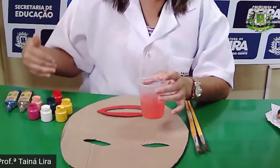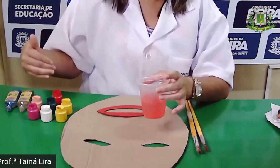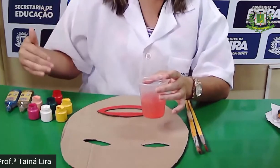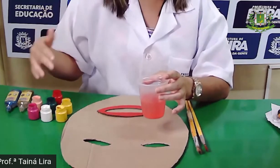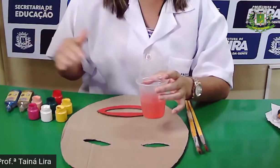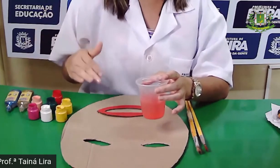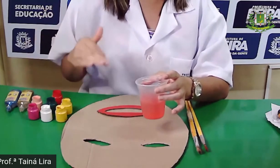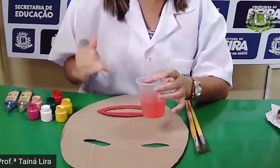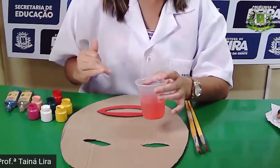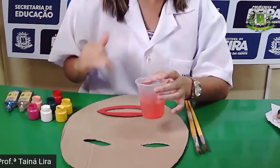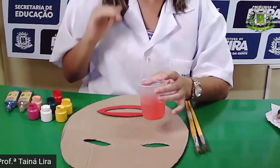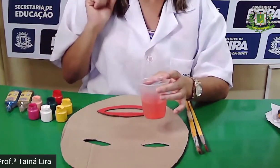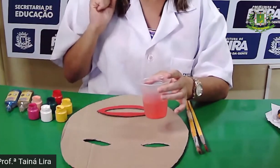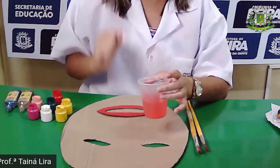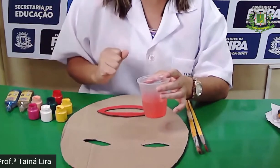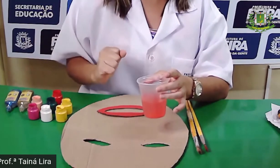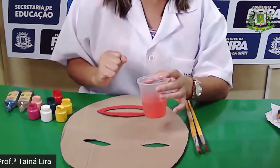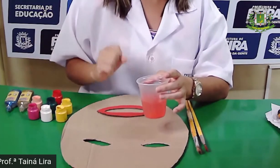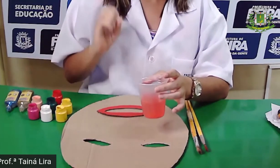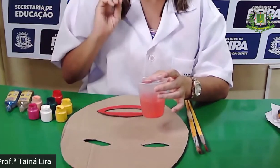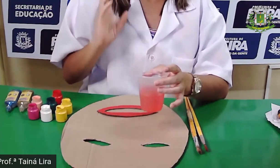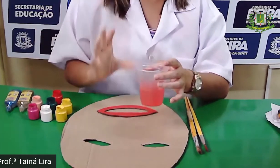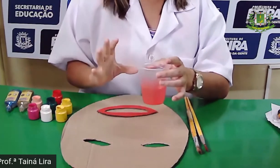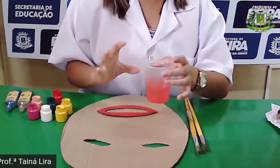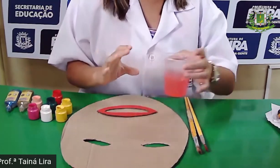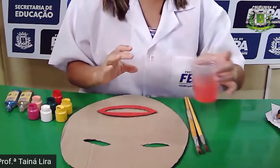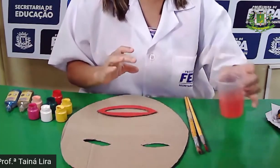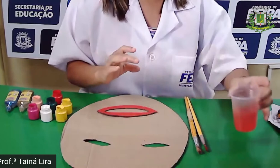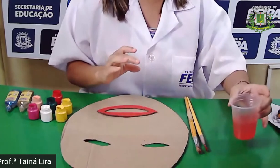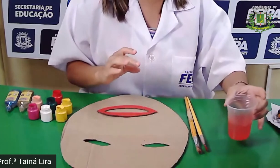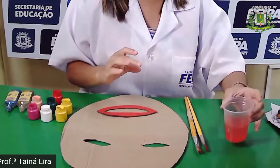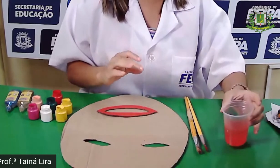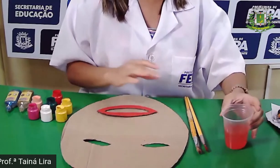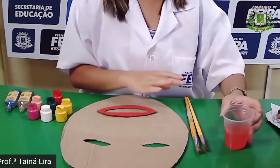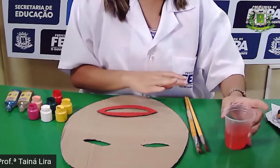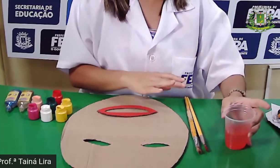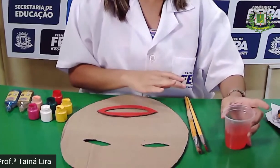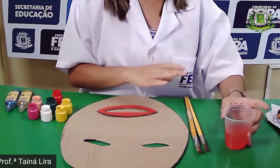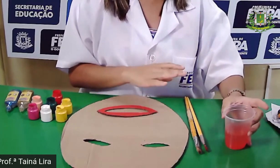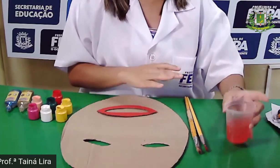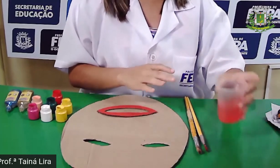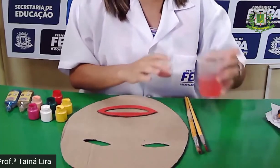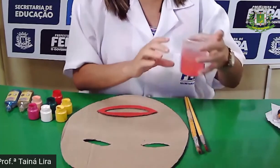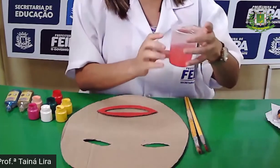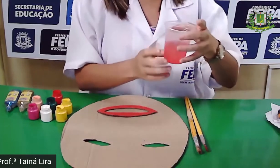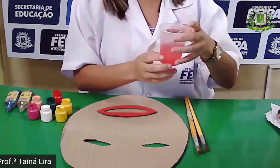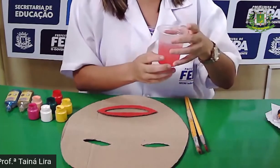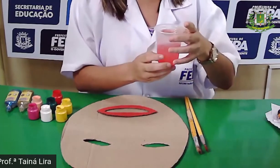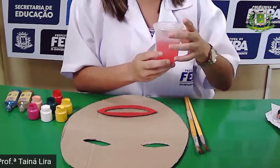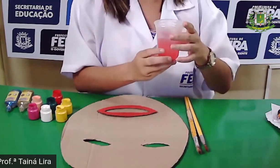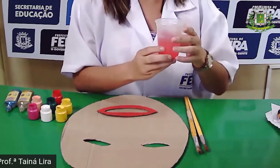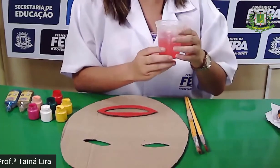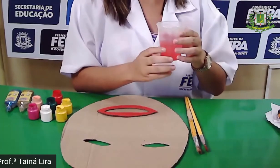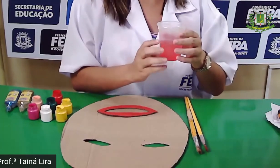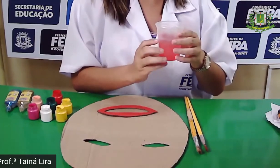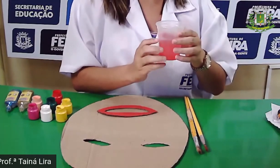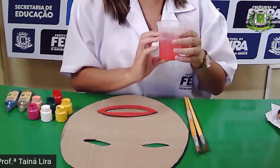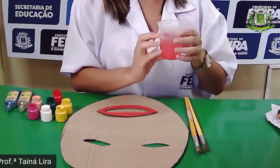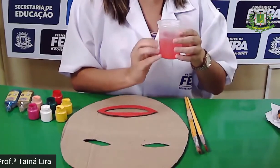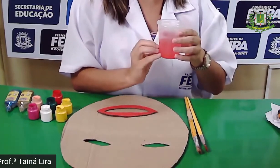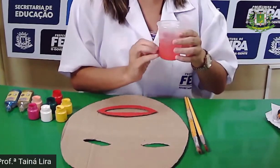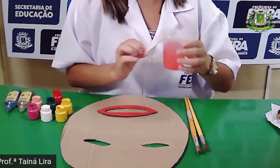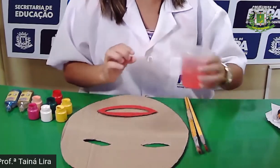quando a gente for trocar aqui as cores, tá certo? Aqui é para lavar os pincéis, ele já tá aqui